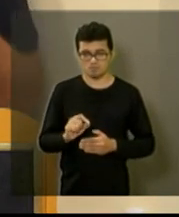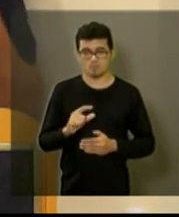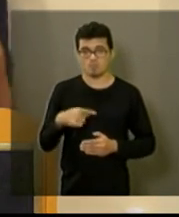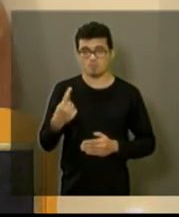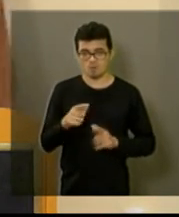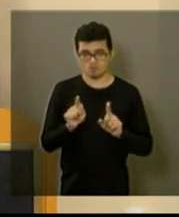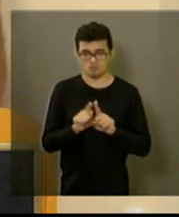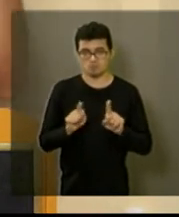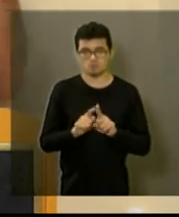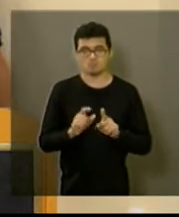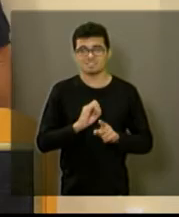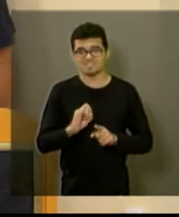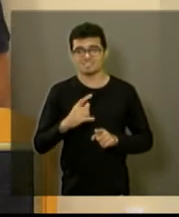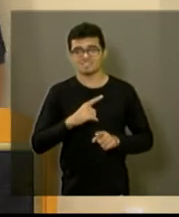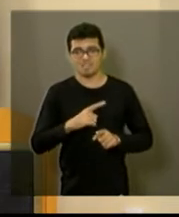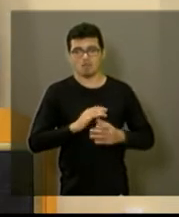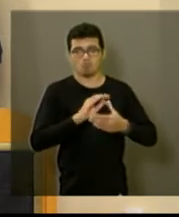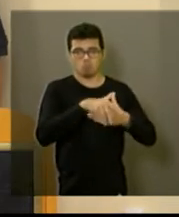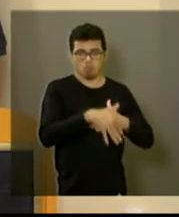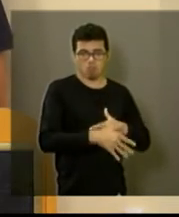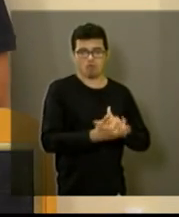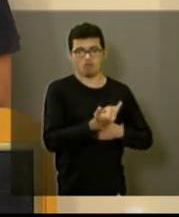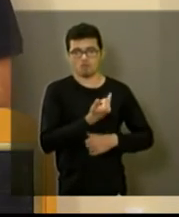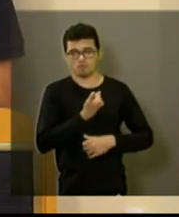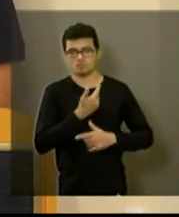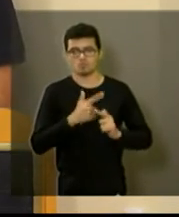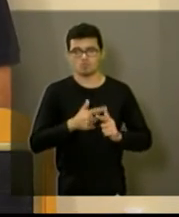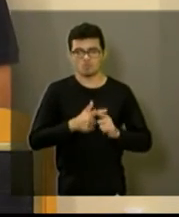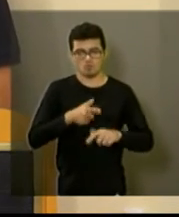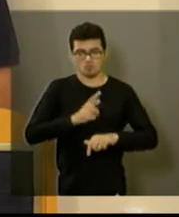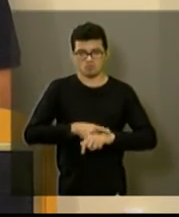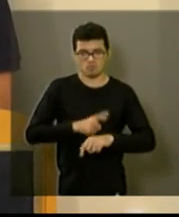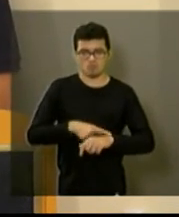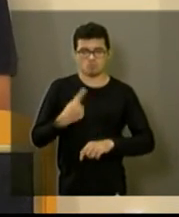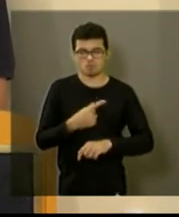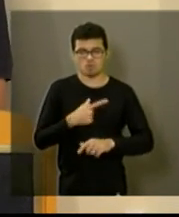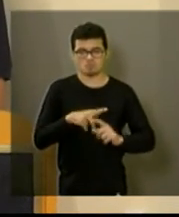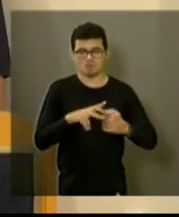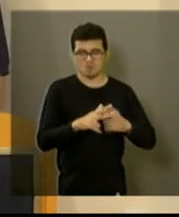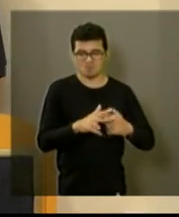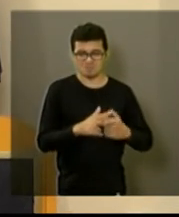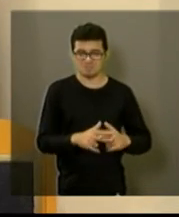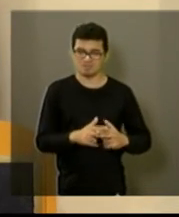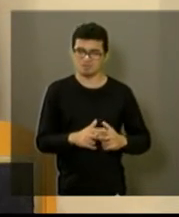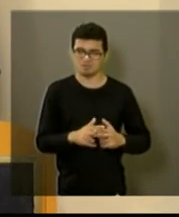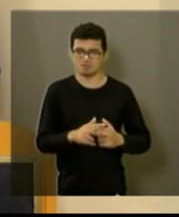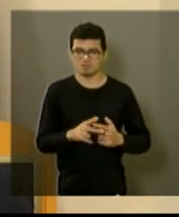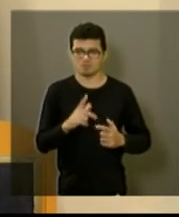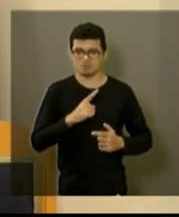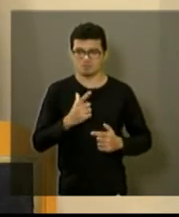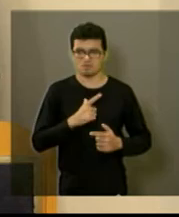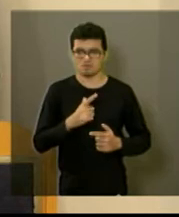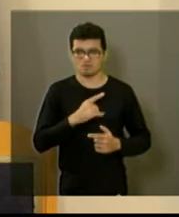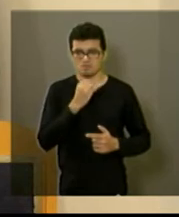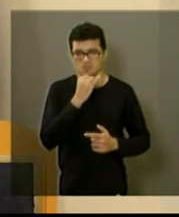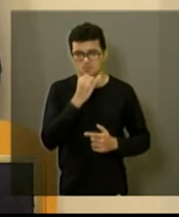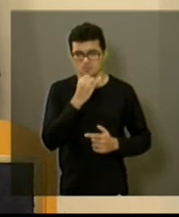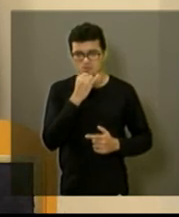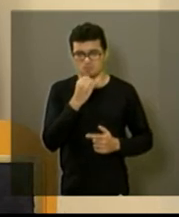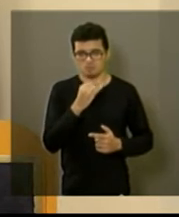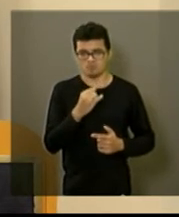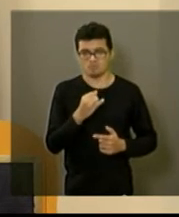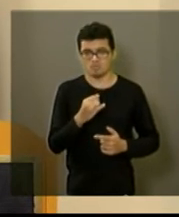orientados você viu um vazamento avisa porque o nosso tempo inclusive para arrumar esse vazamento eu tenho em porque a gente tem a questão de ISO etc e a gente